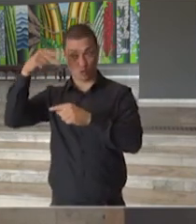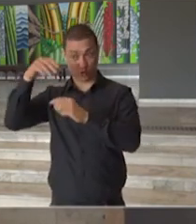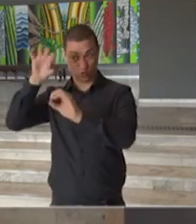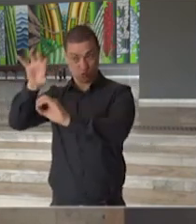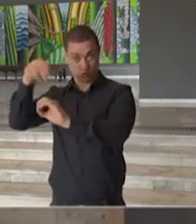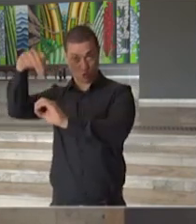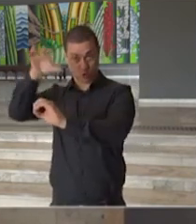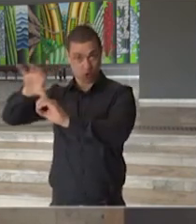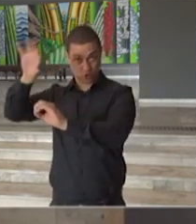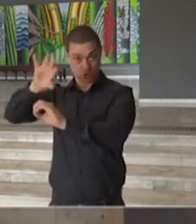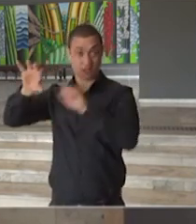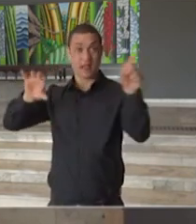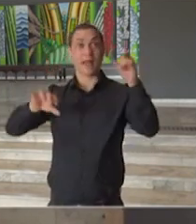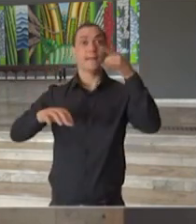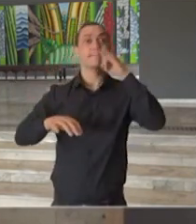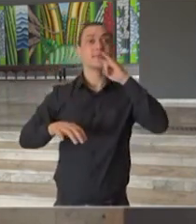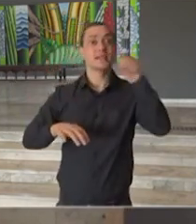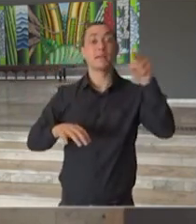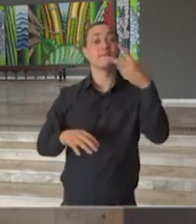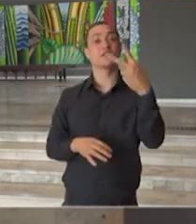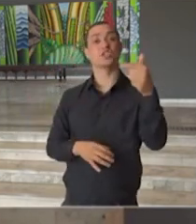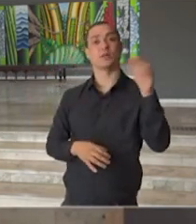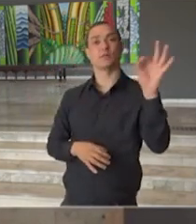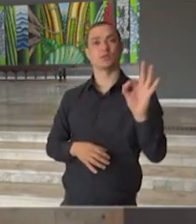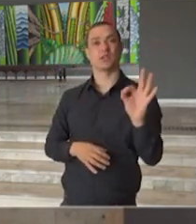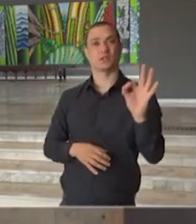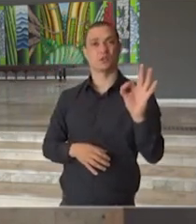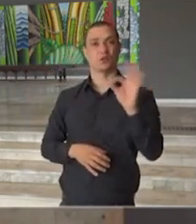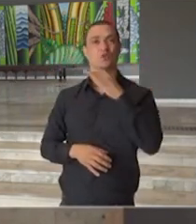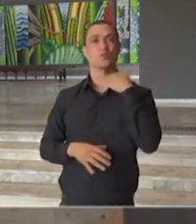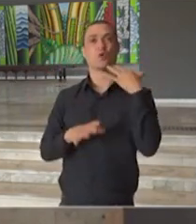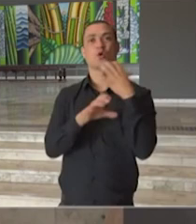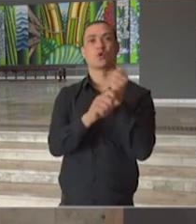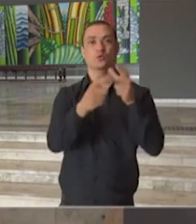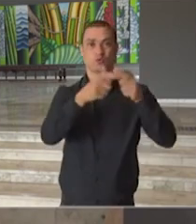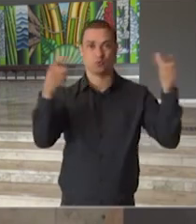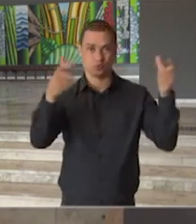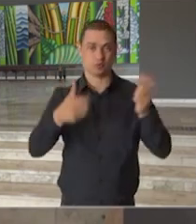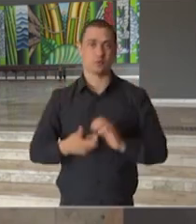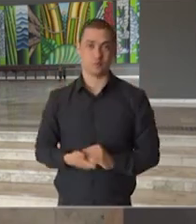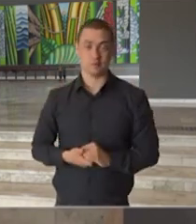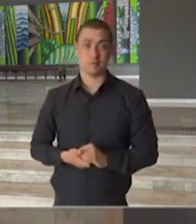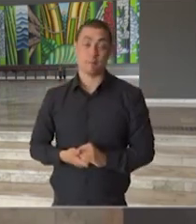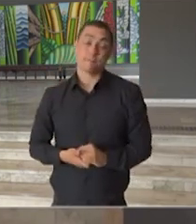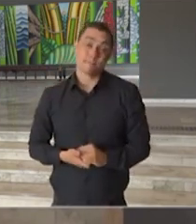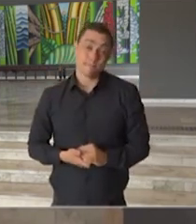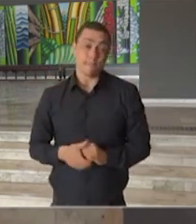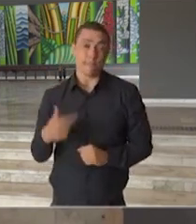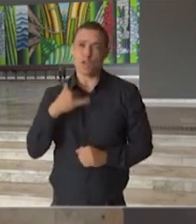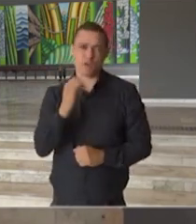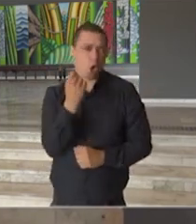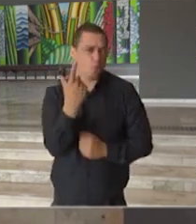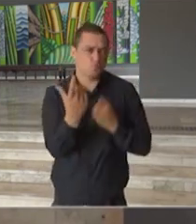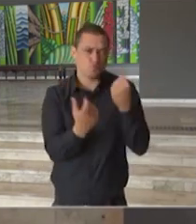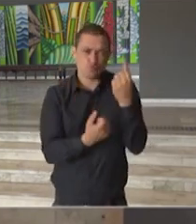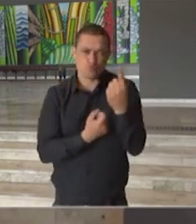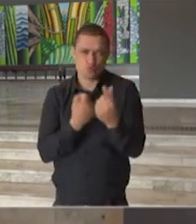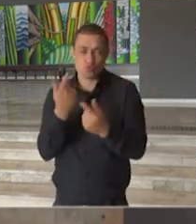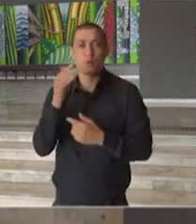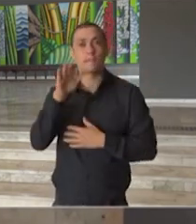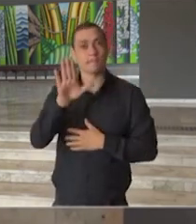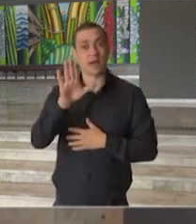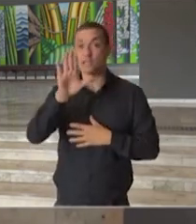enquanto nós temos na região de Piracicaba 27% de crescimento do número de óbitos. Eu citei aqui alguns, mas que